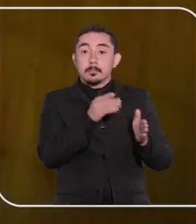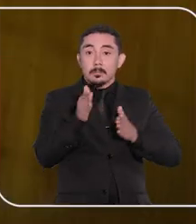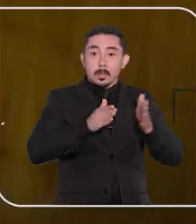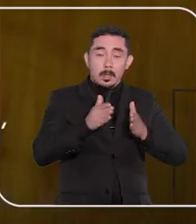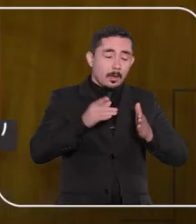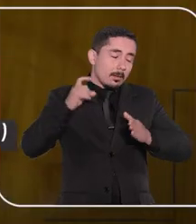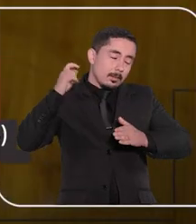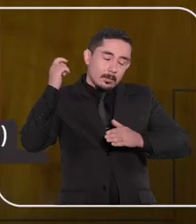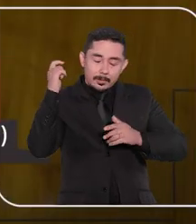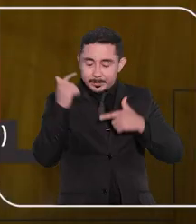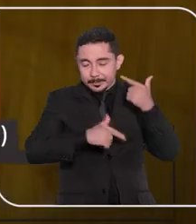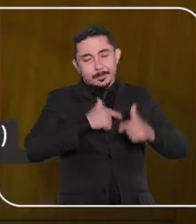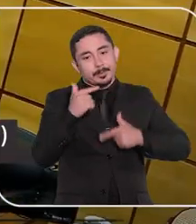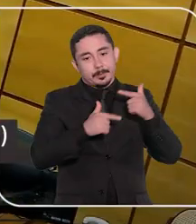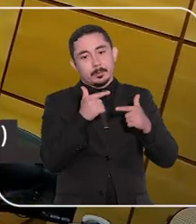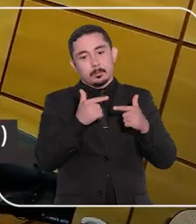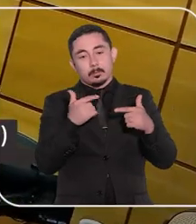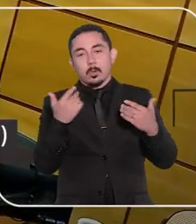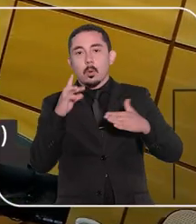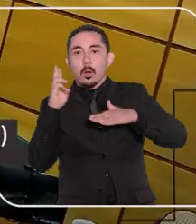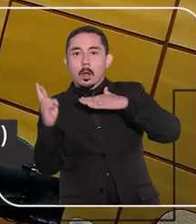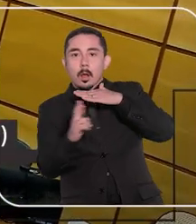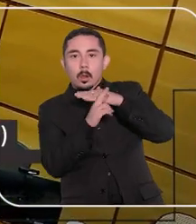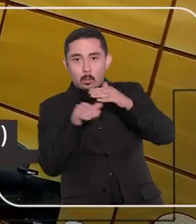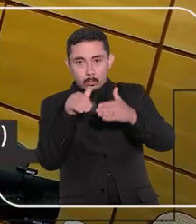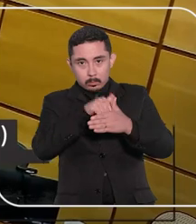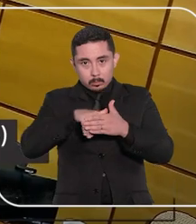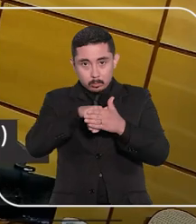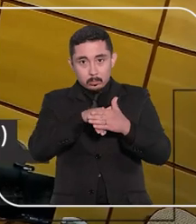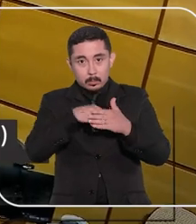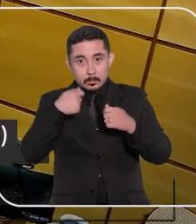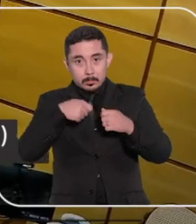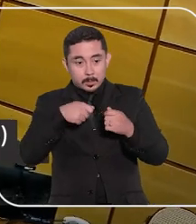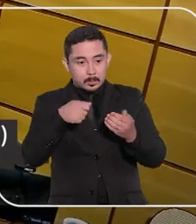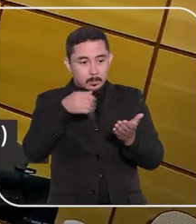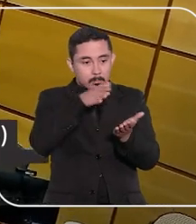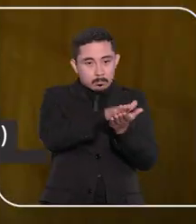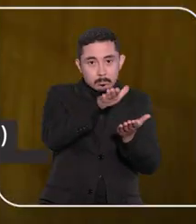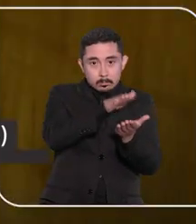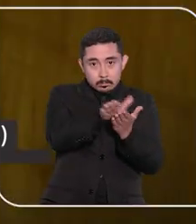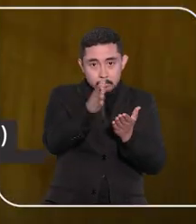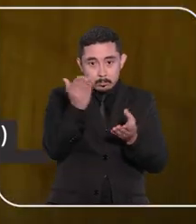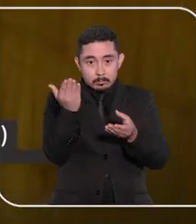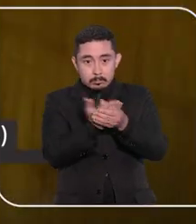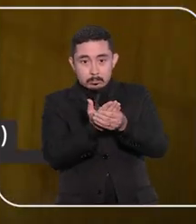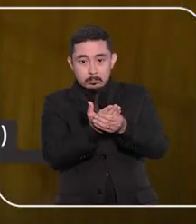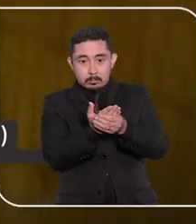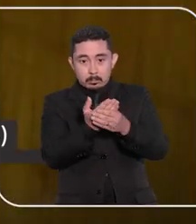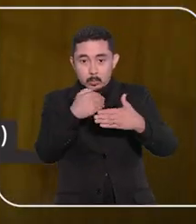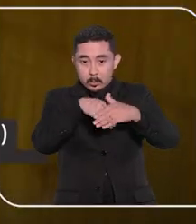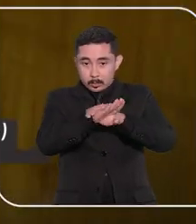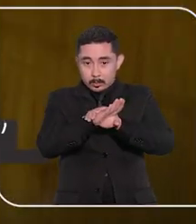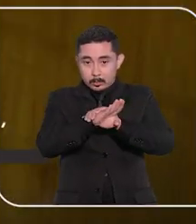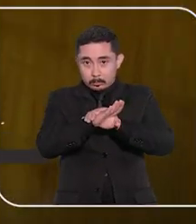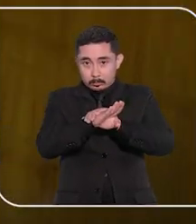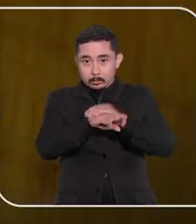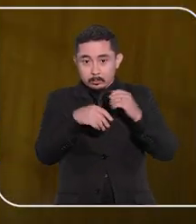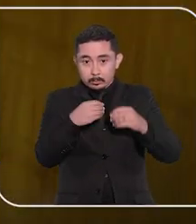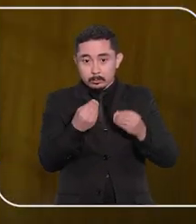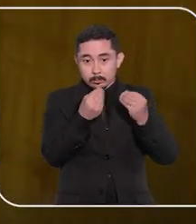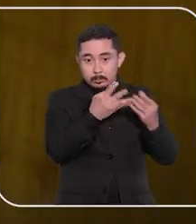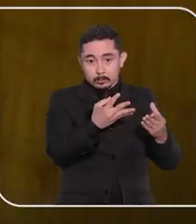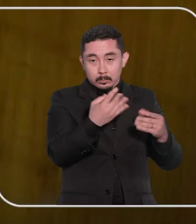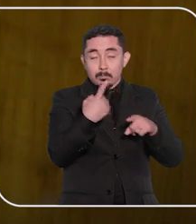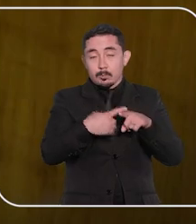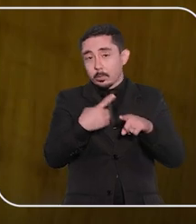A sessão era muito trabalhosa. O relator levava o voto impresso num envelope lacrado para não